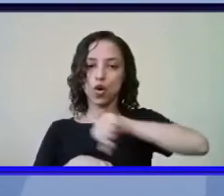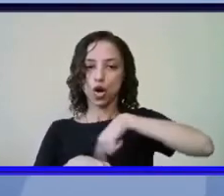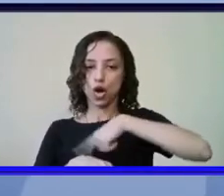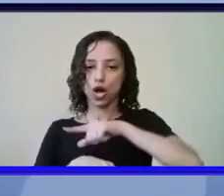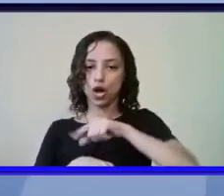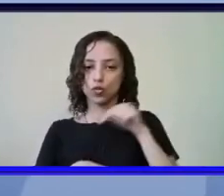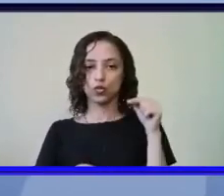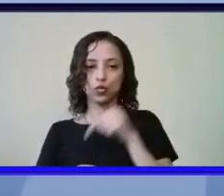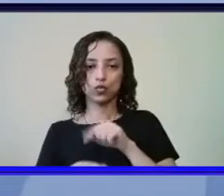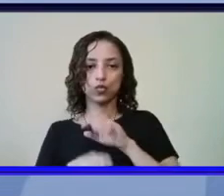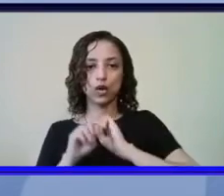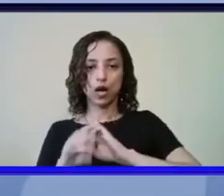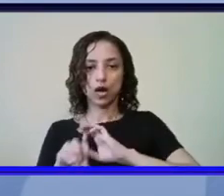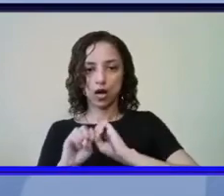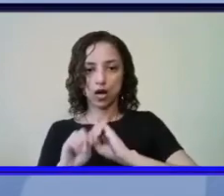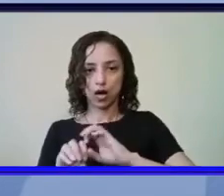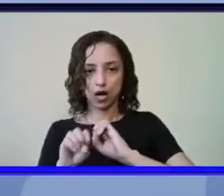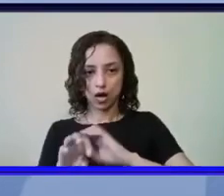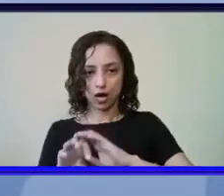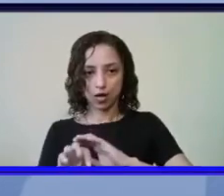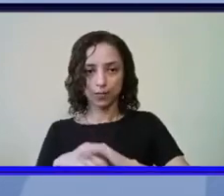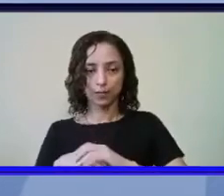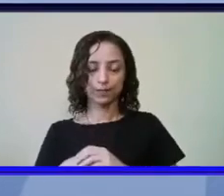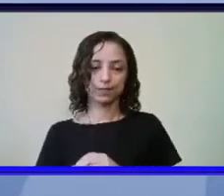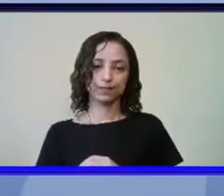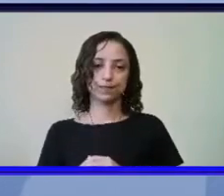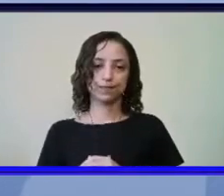aula né seria